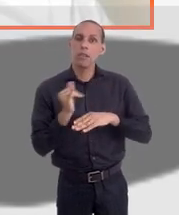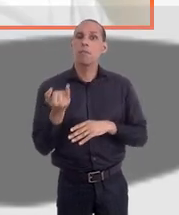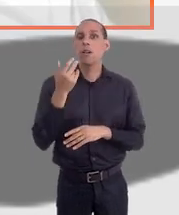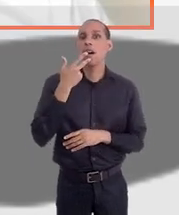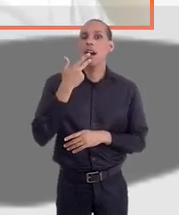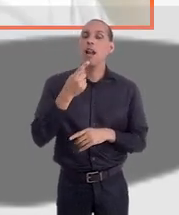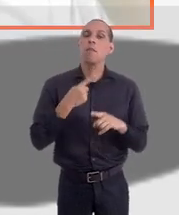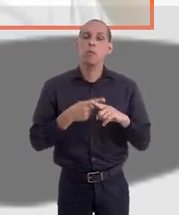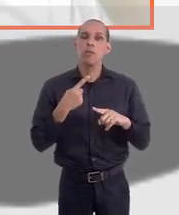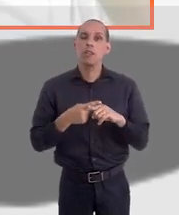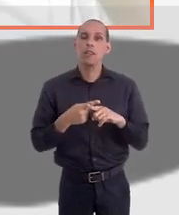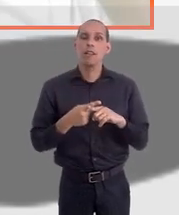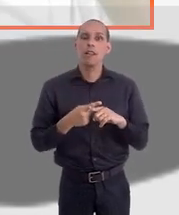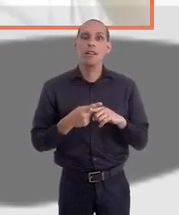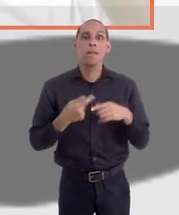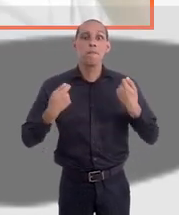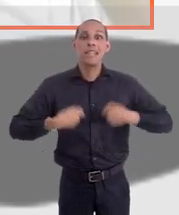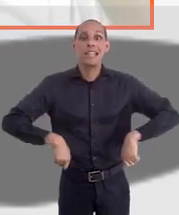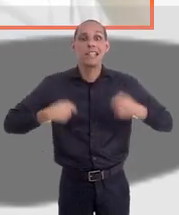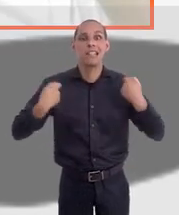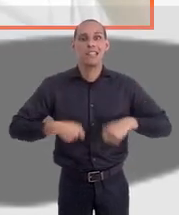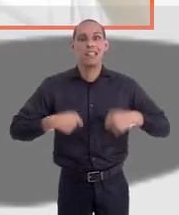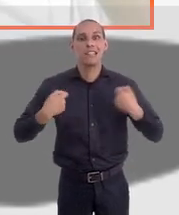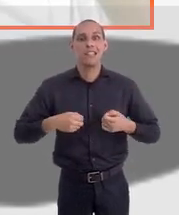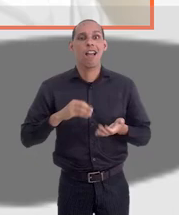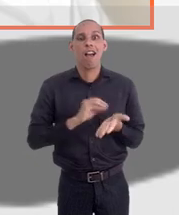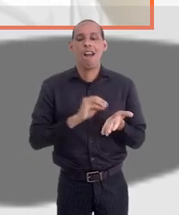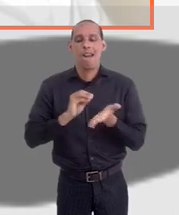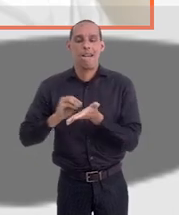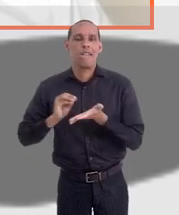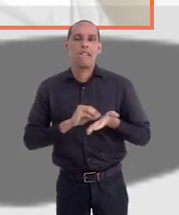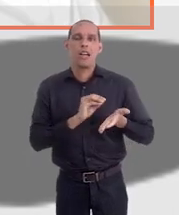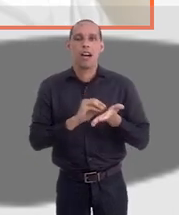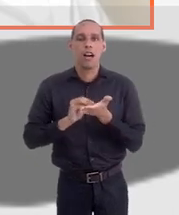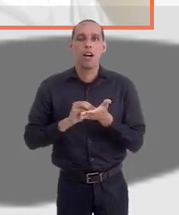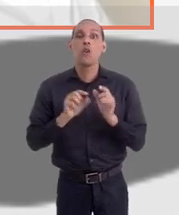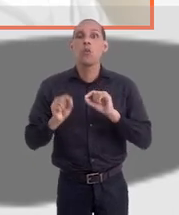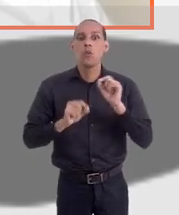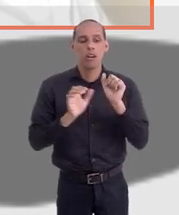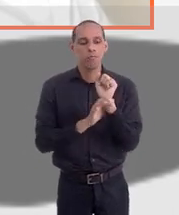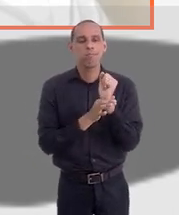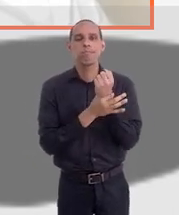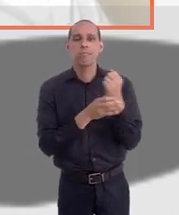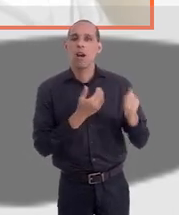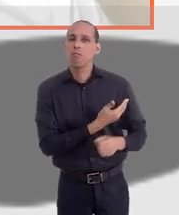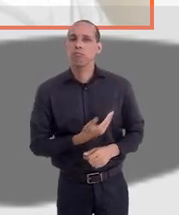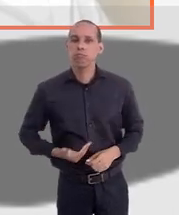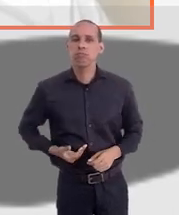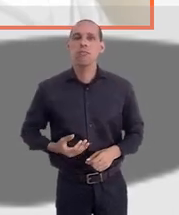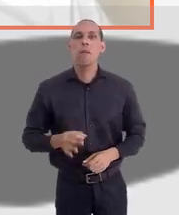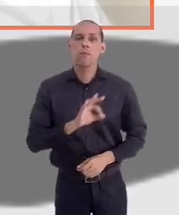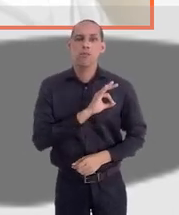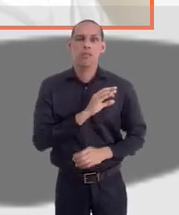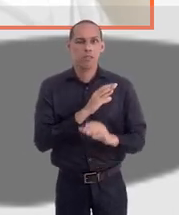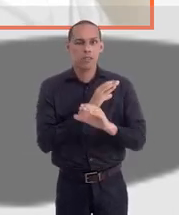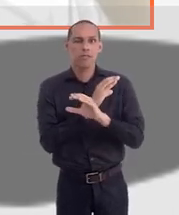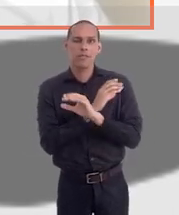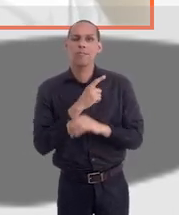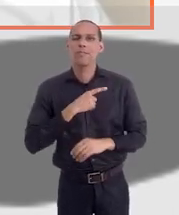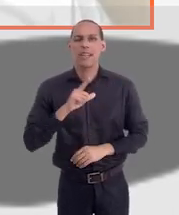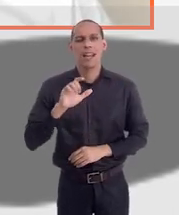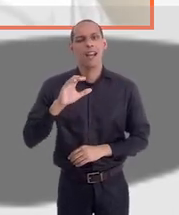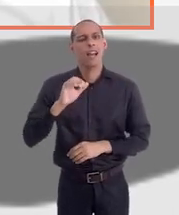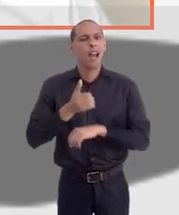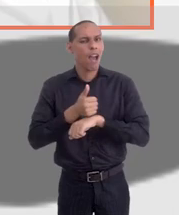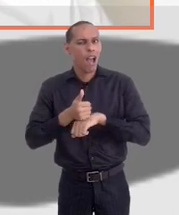é importante a gente falar disso devido à vacância que existe na área da segurança pública, principalmente da polícia civil. São cargos não preenchidos, que a gente pode